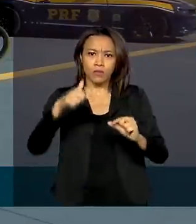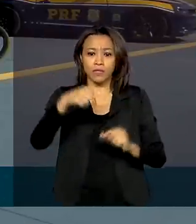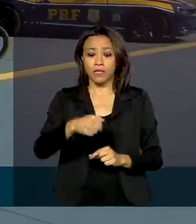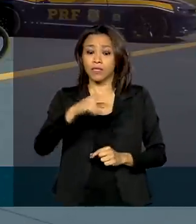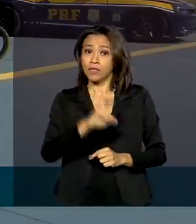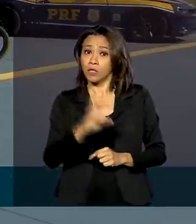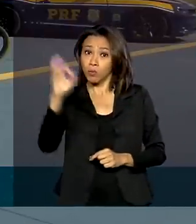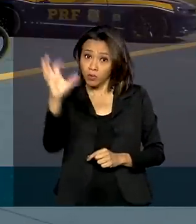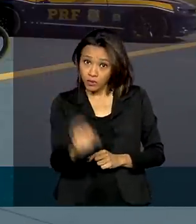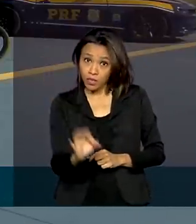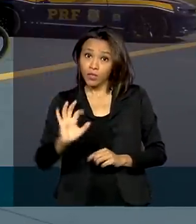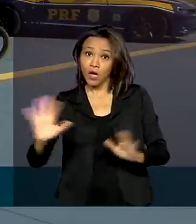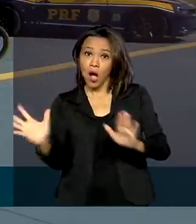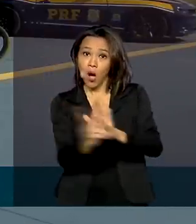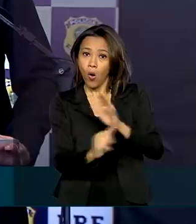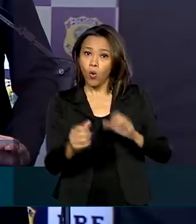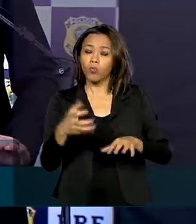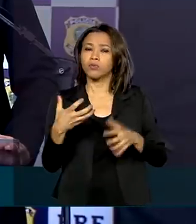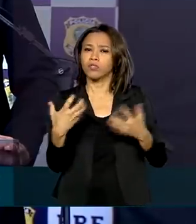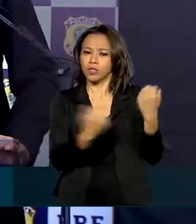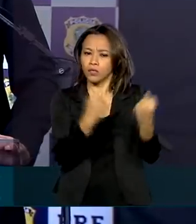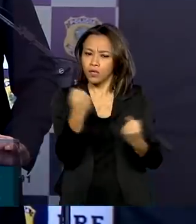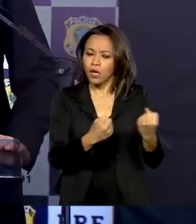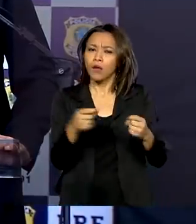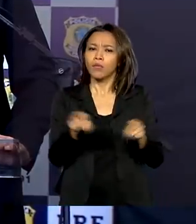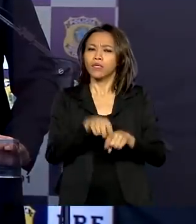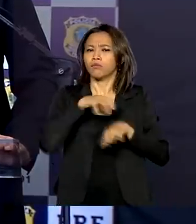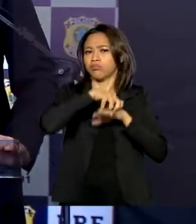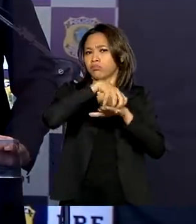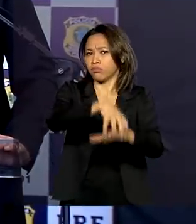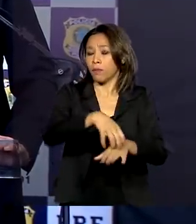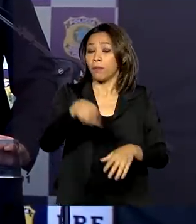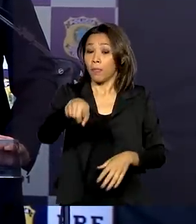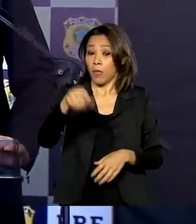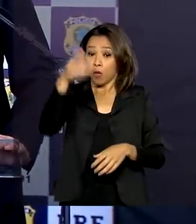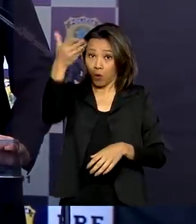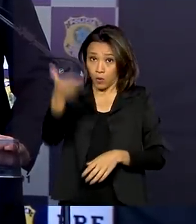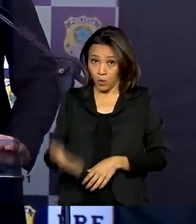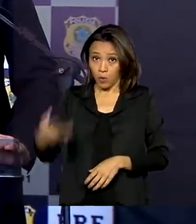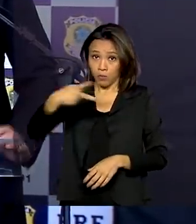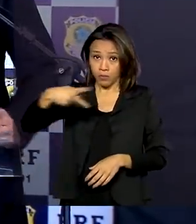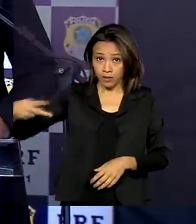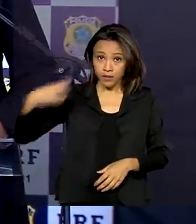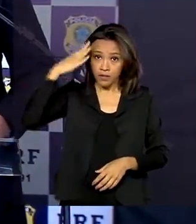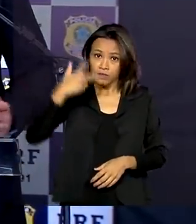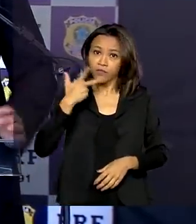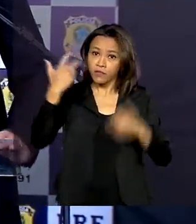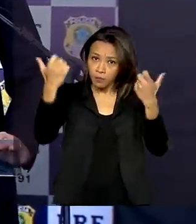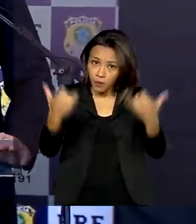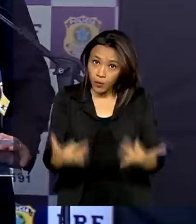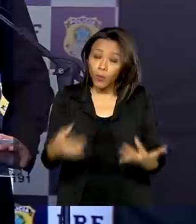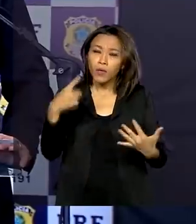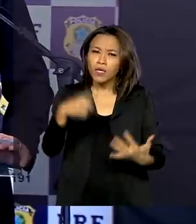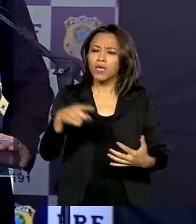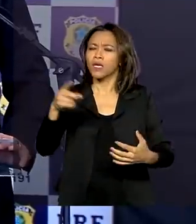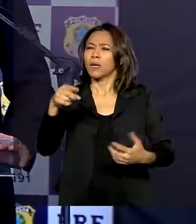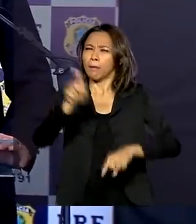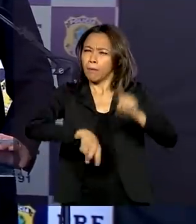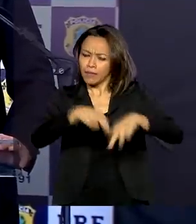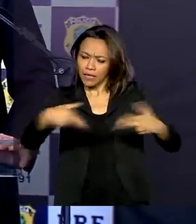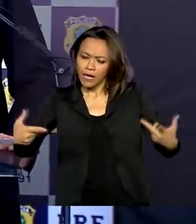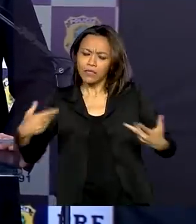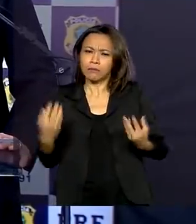número de roubos de cargas e de veículos. O presidente Jair Bolsonaro disse que o investimento para modernizar e equipar a Polícia